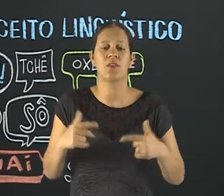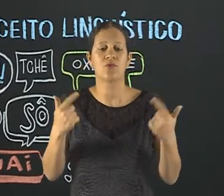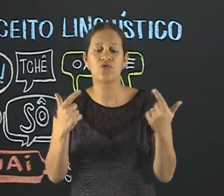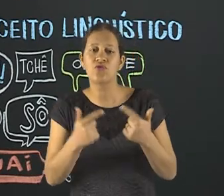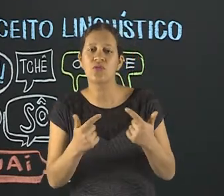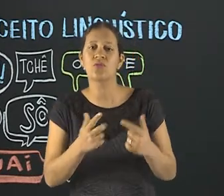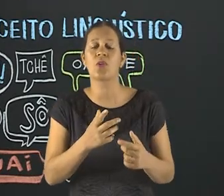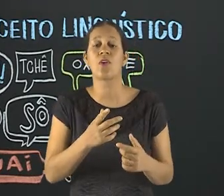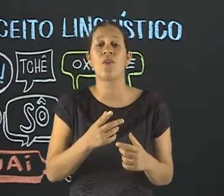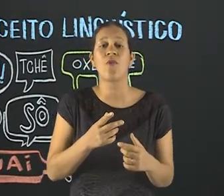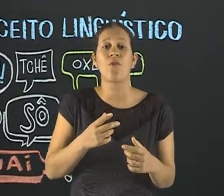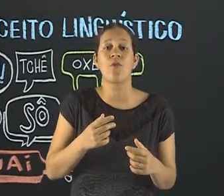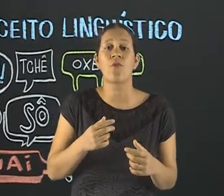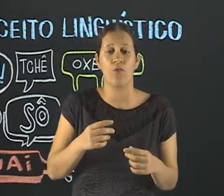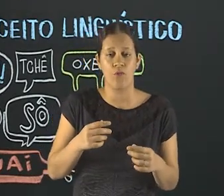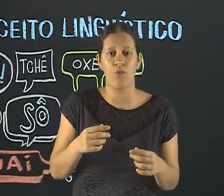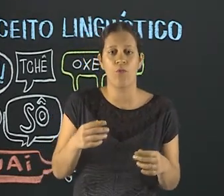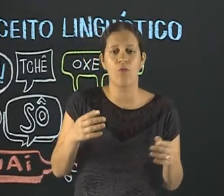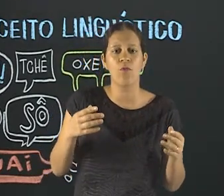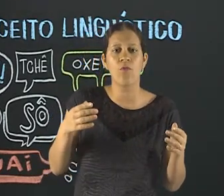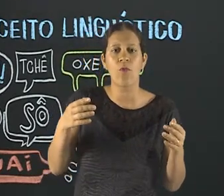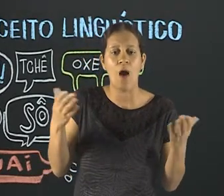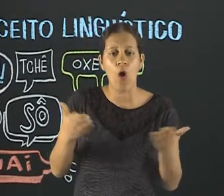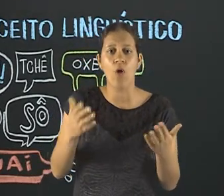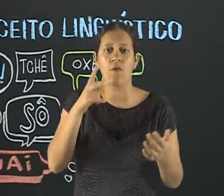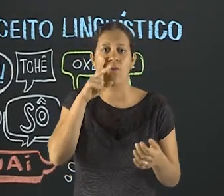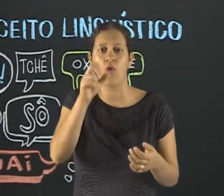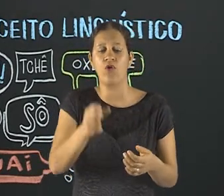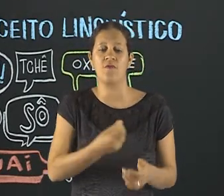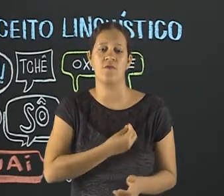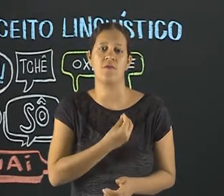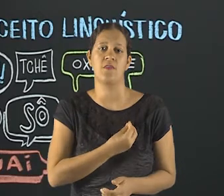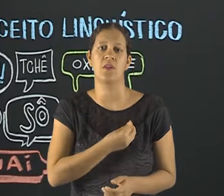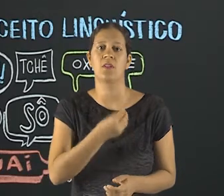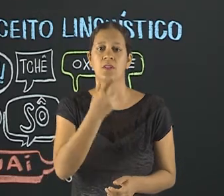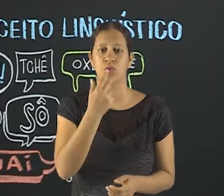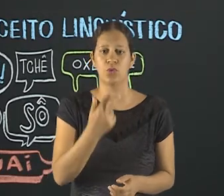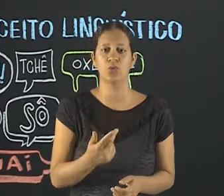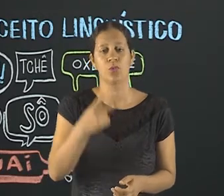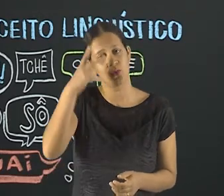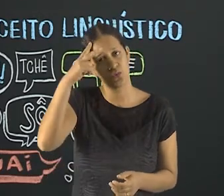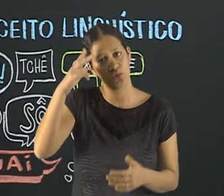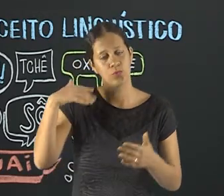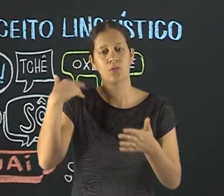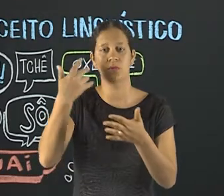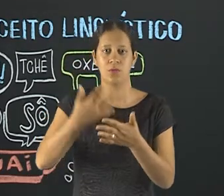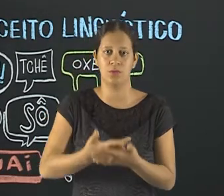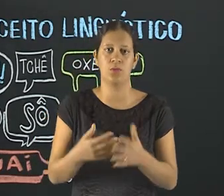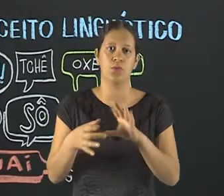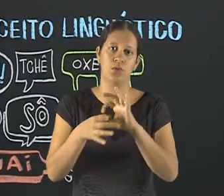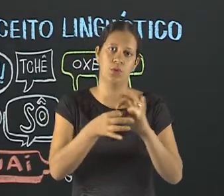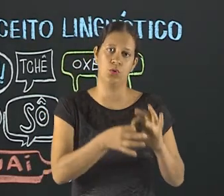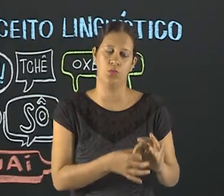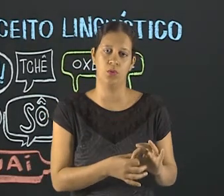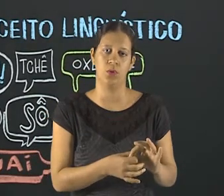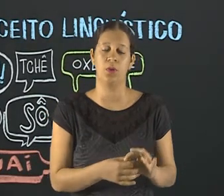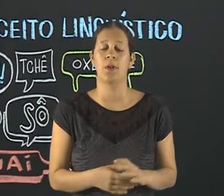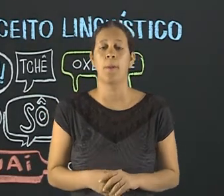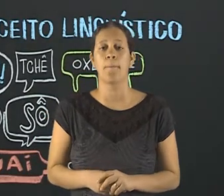a gíria é um reflexo muito forte desse movimento vivo da língua, porque ela reflete um pouco do movimento histórico, do contexto.